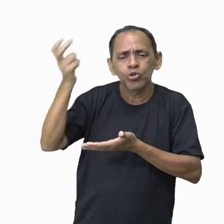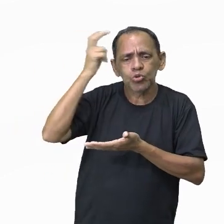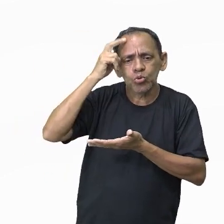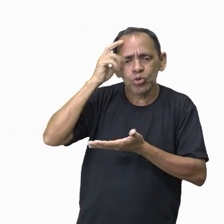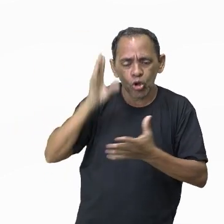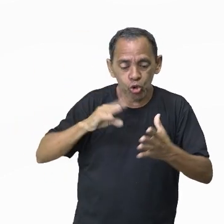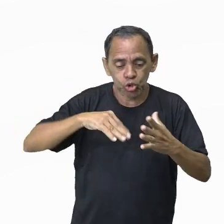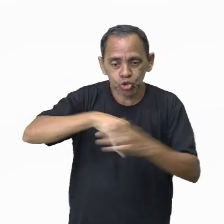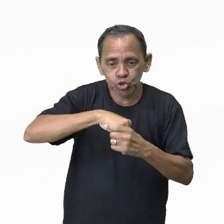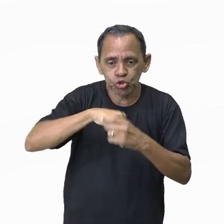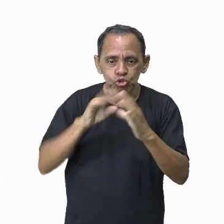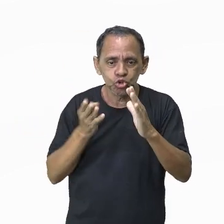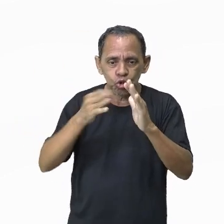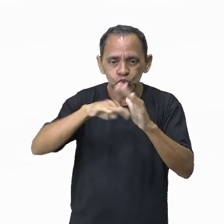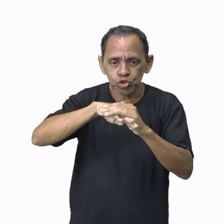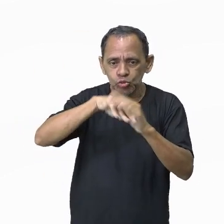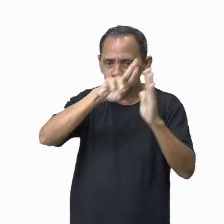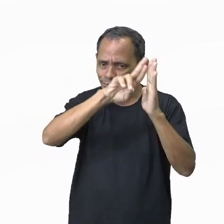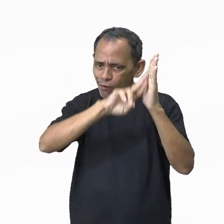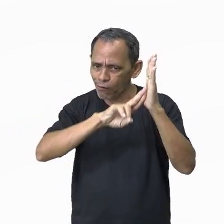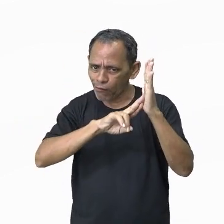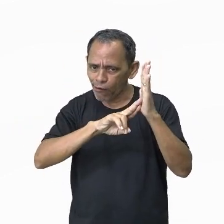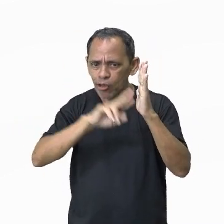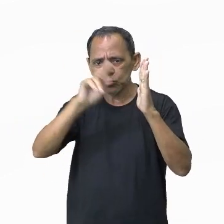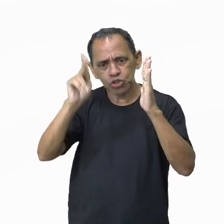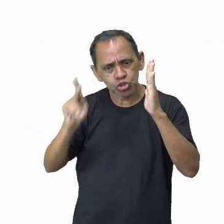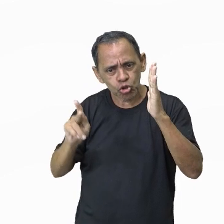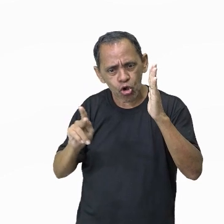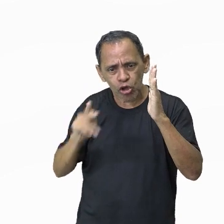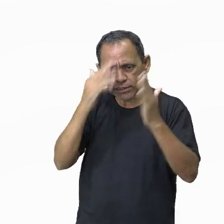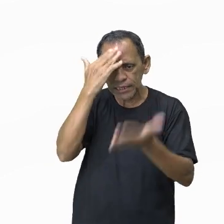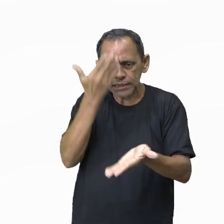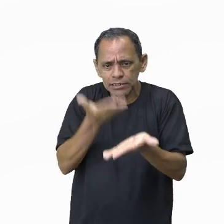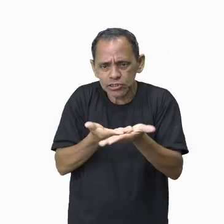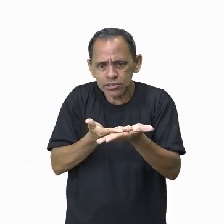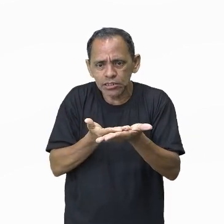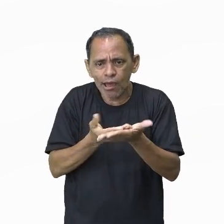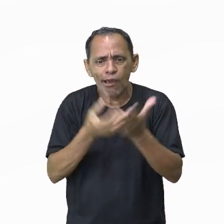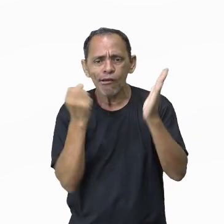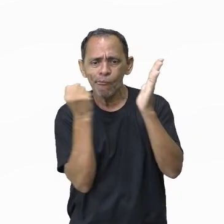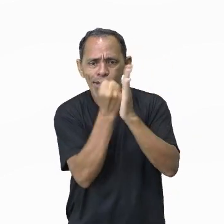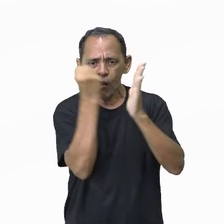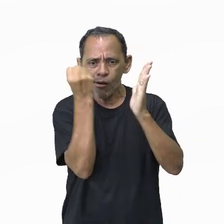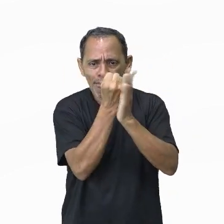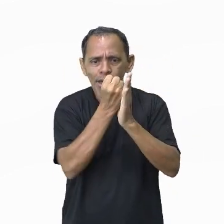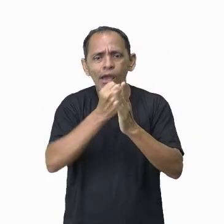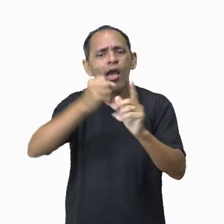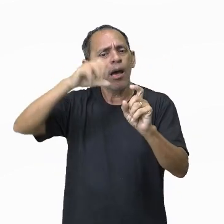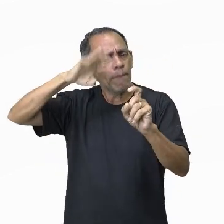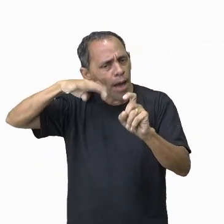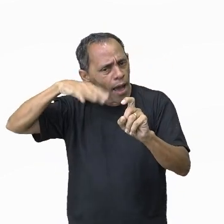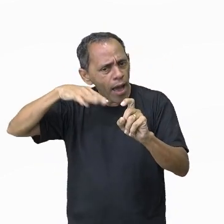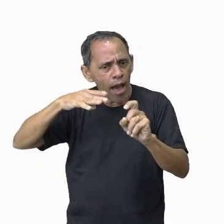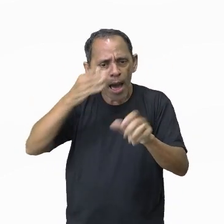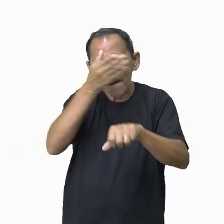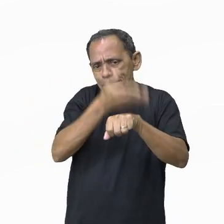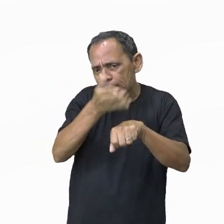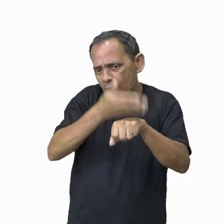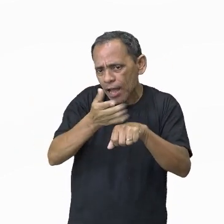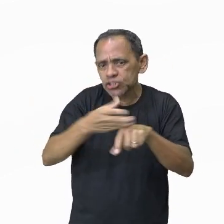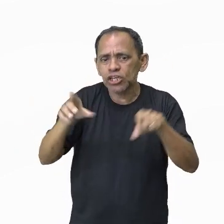costumes, normas, histórias, crenças, símbolos, rituais, práticas,